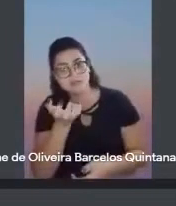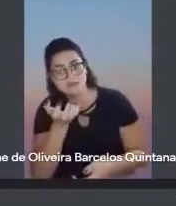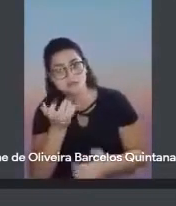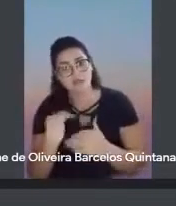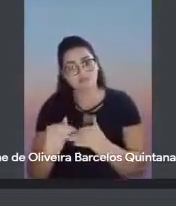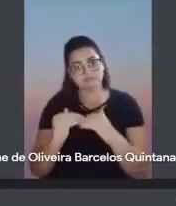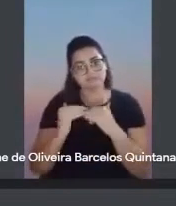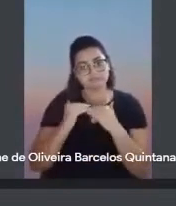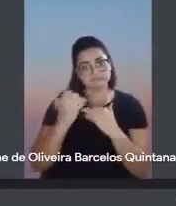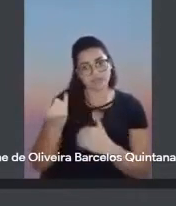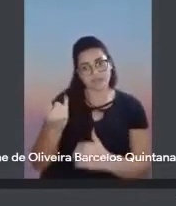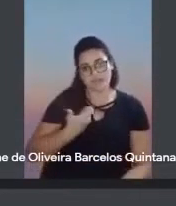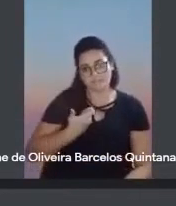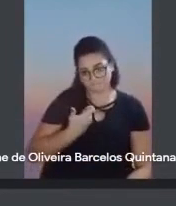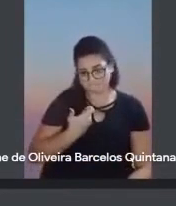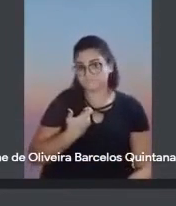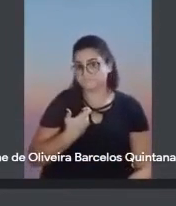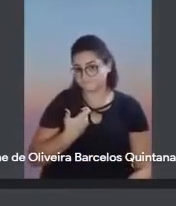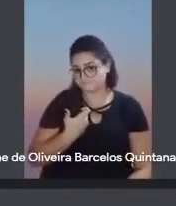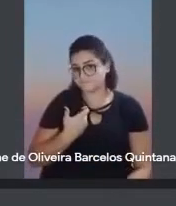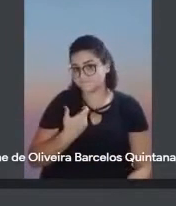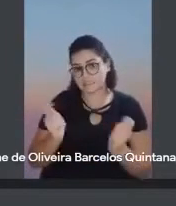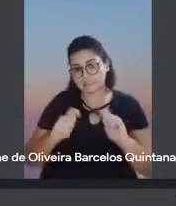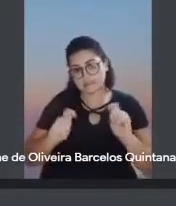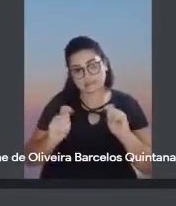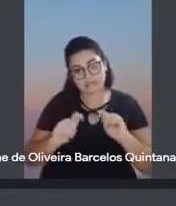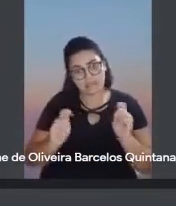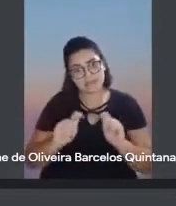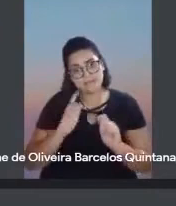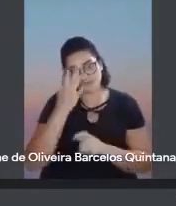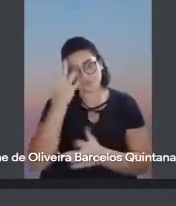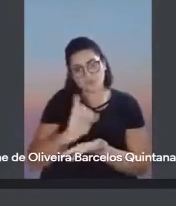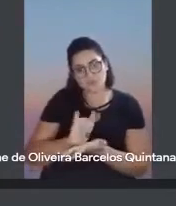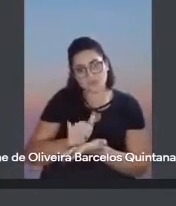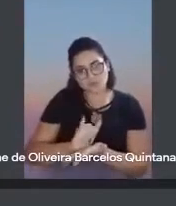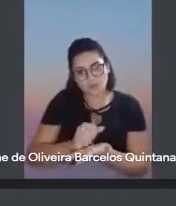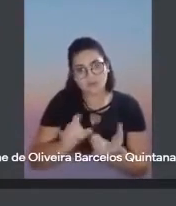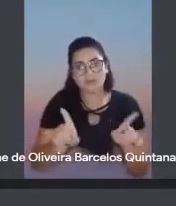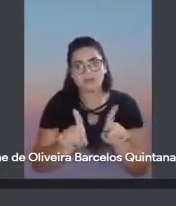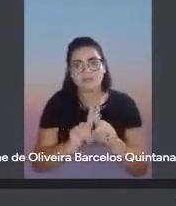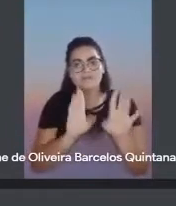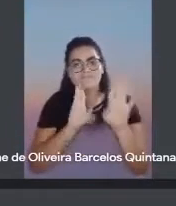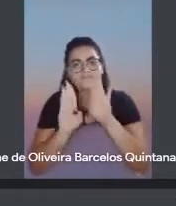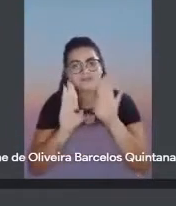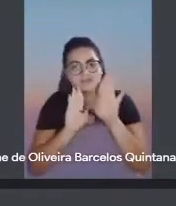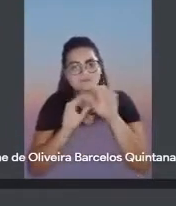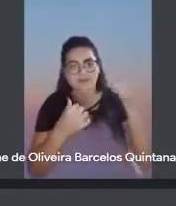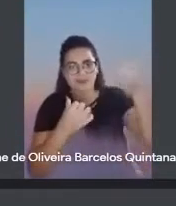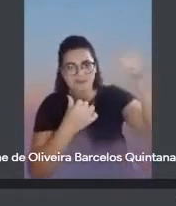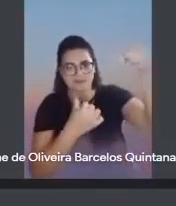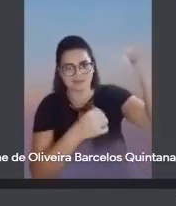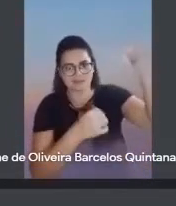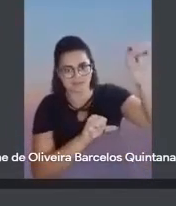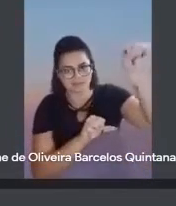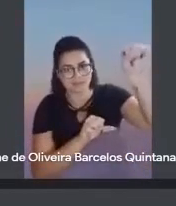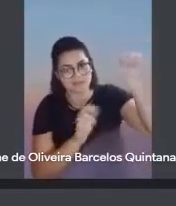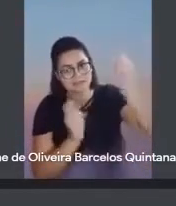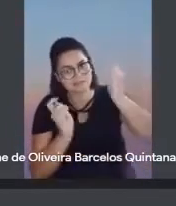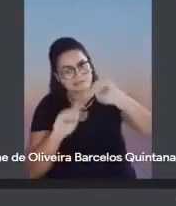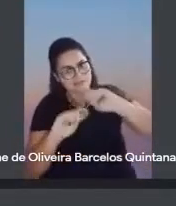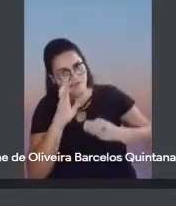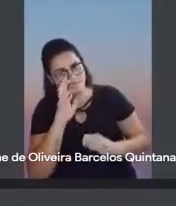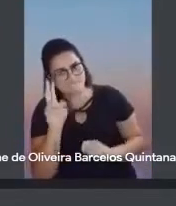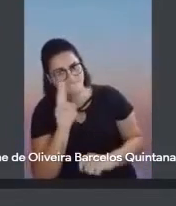eu vou passar para a galera aqui dentro, a galera que está lá no YouTube, no Facebook, verem os cartazes que vocês prepararam, né? Os